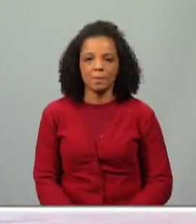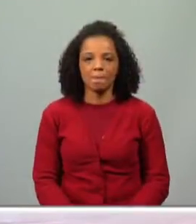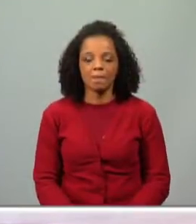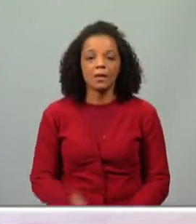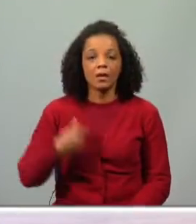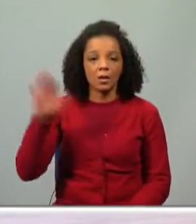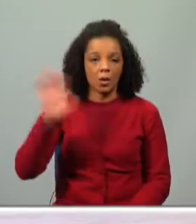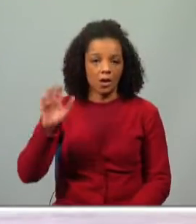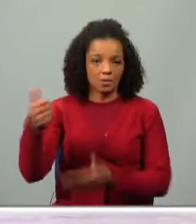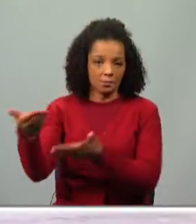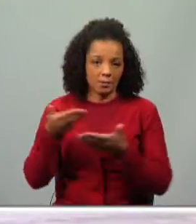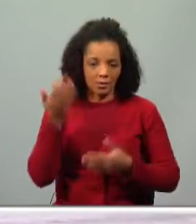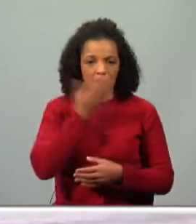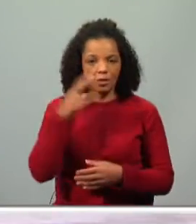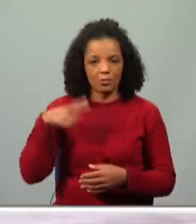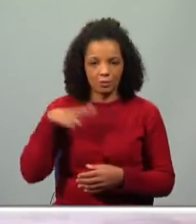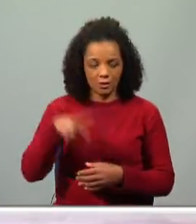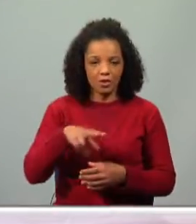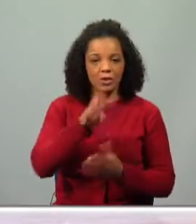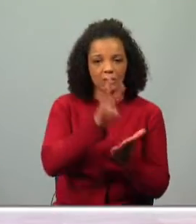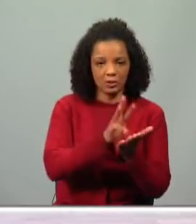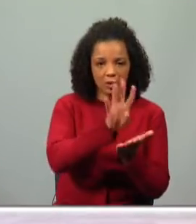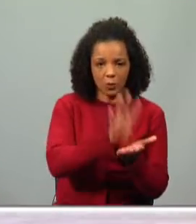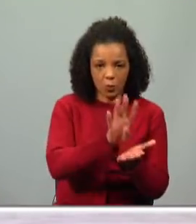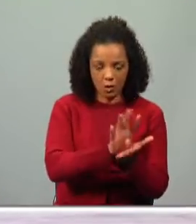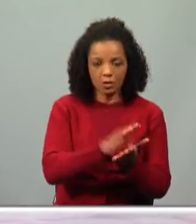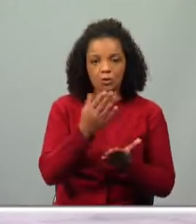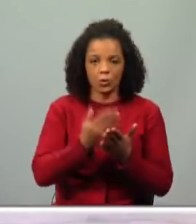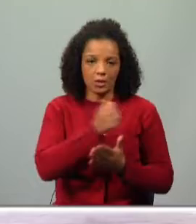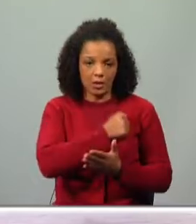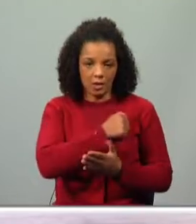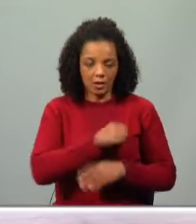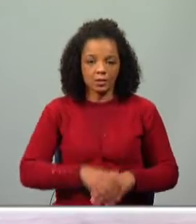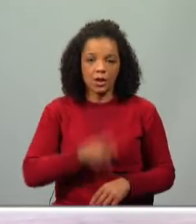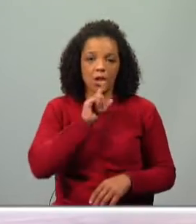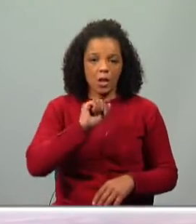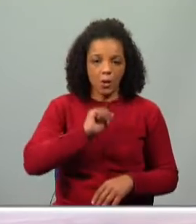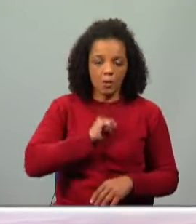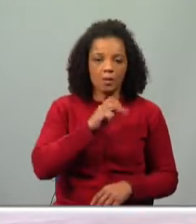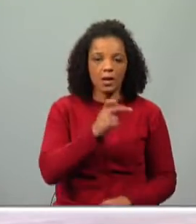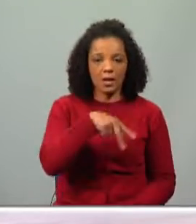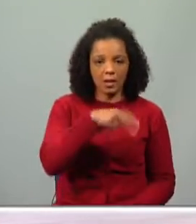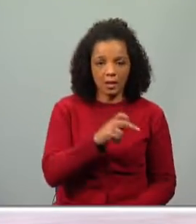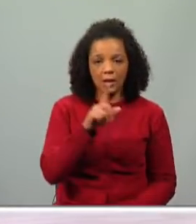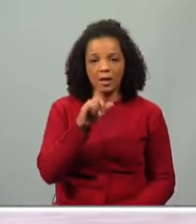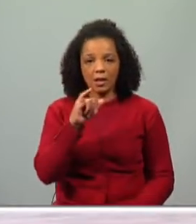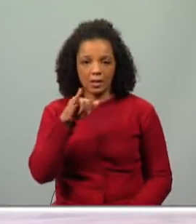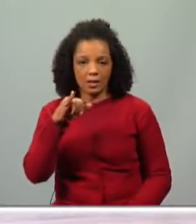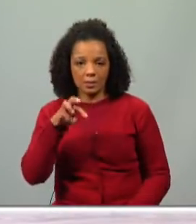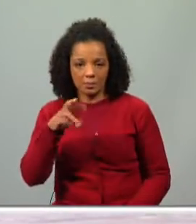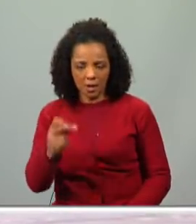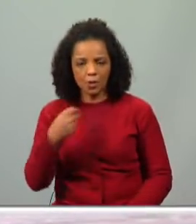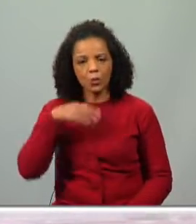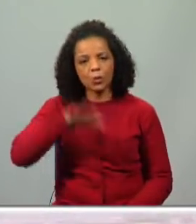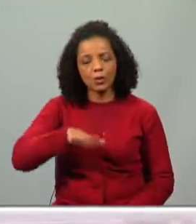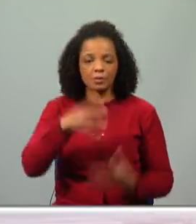Olá, sejam bem-vindos ao bloco de Português 3º e 4º ano do Estudo em Casa. Eu sou a professora Ana Patrícia Lima e estou aqui para te